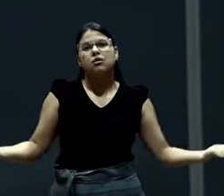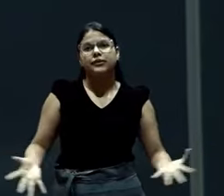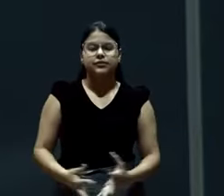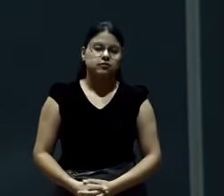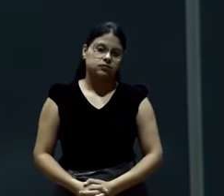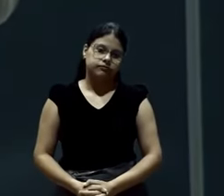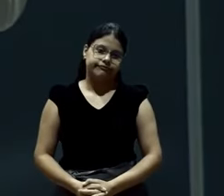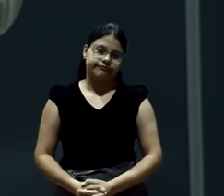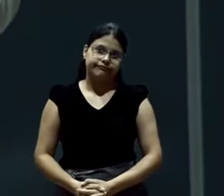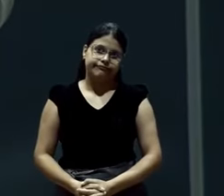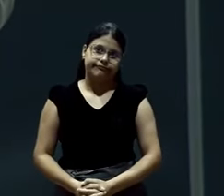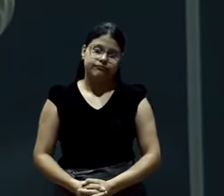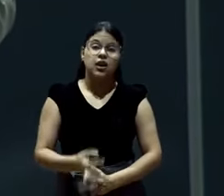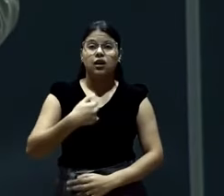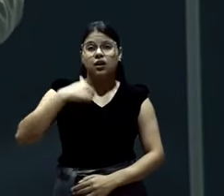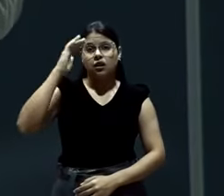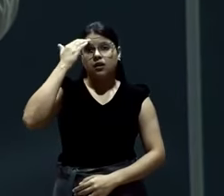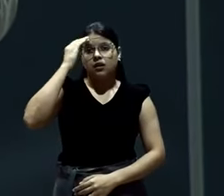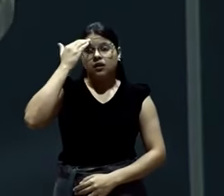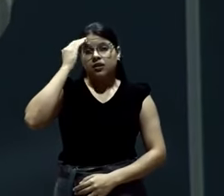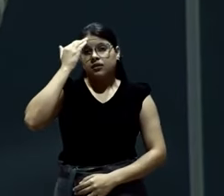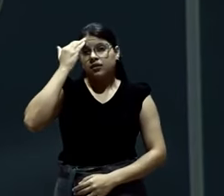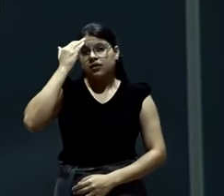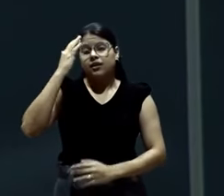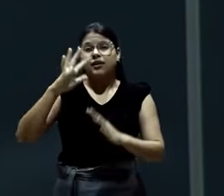Quando eu não entendo que ser igreja é ser família.